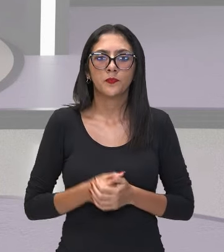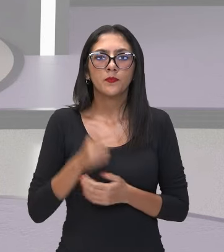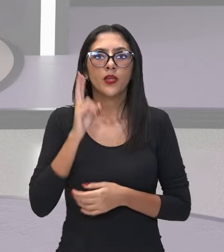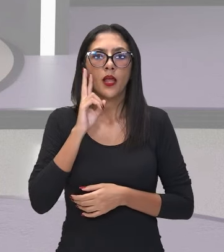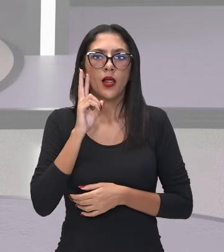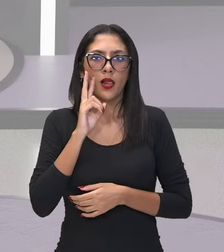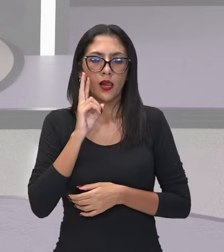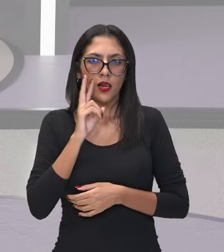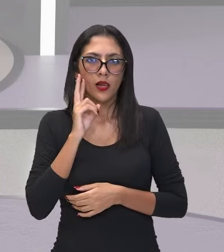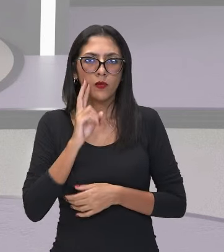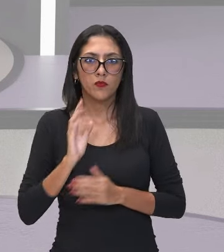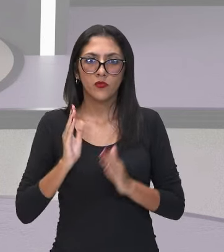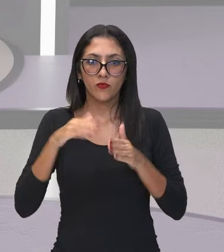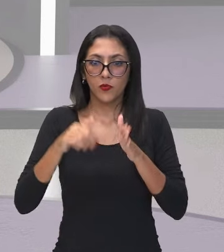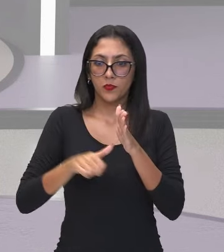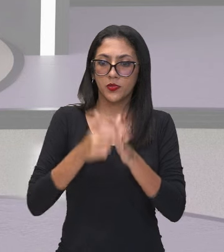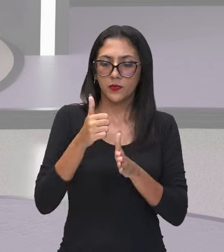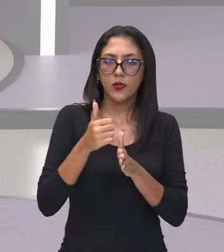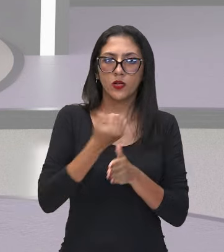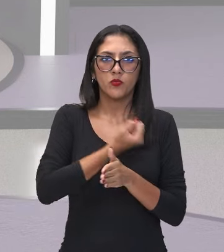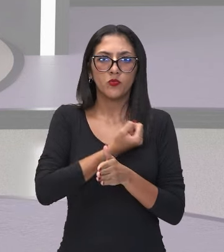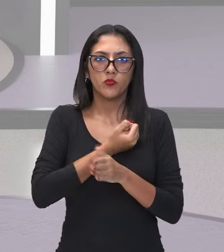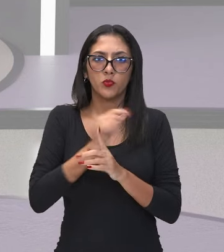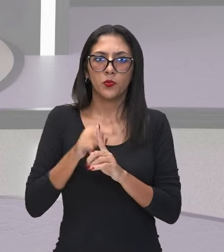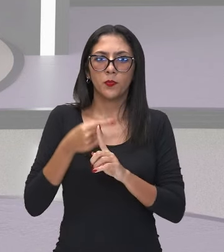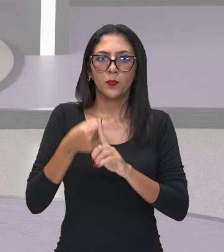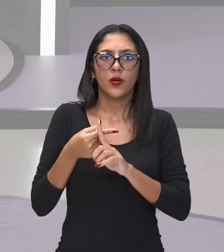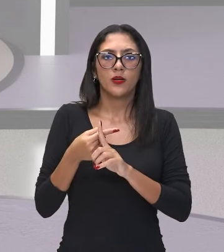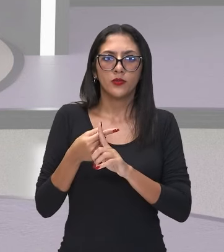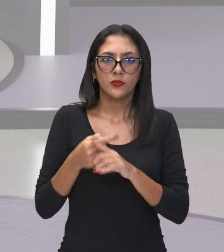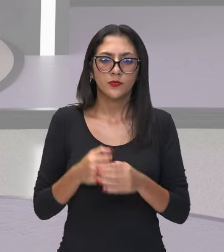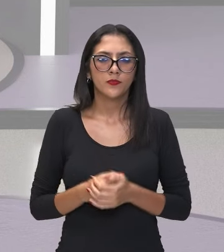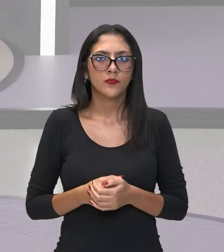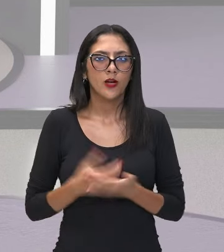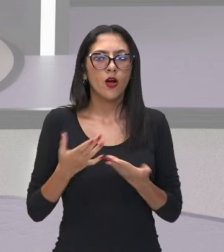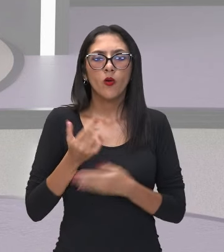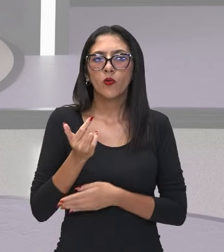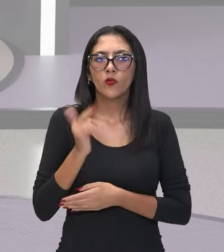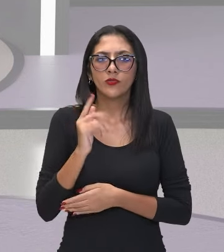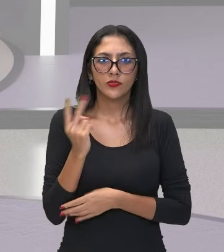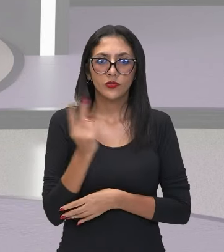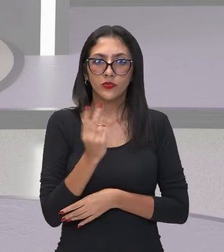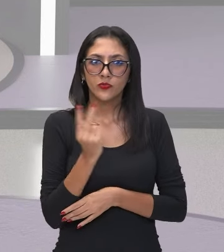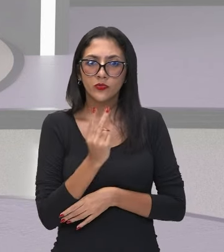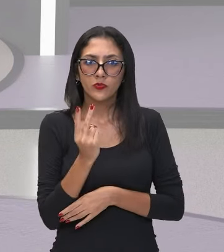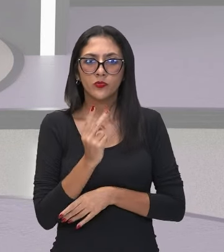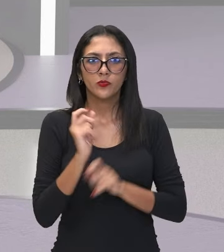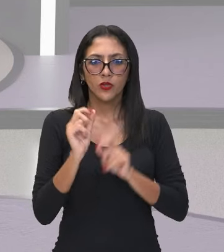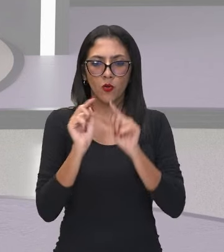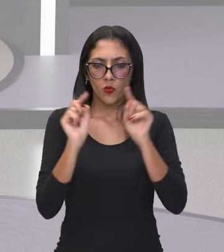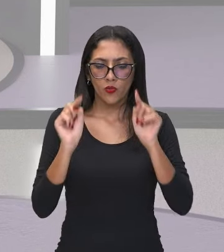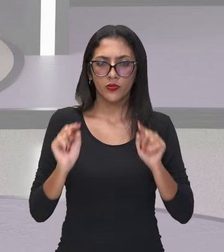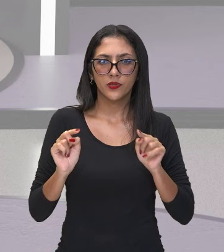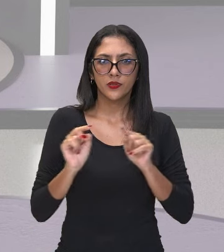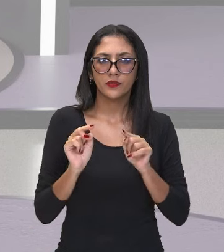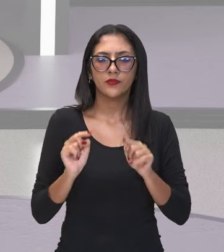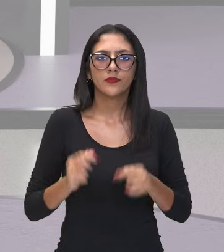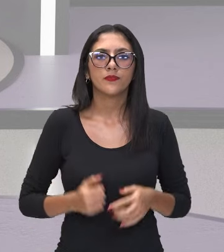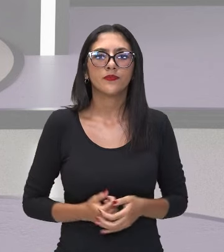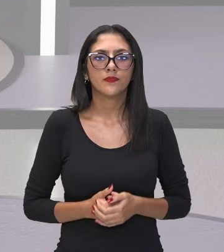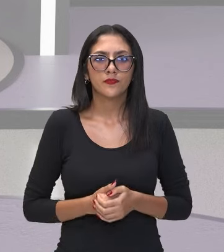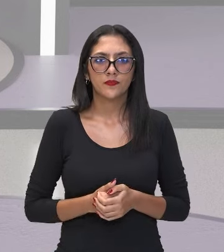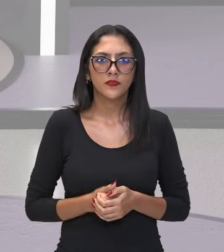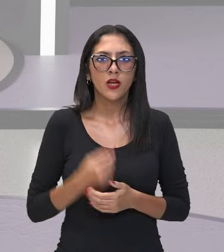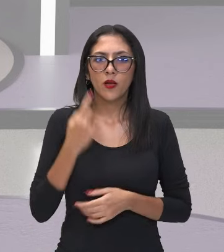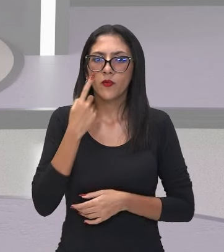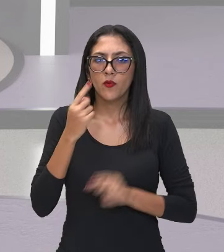dentro para fora. Já foi o parêntese. Quem é agora? Colchete. Ok? Aí nós vamos ter ali